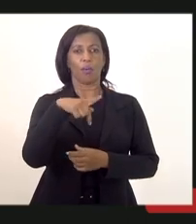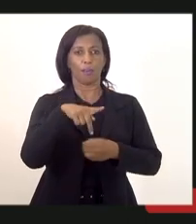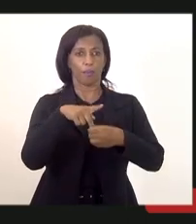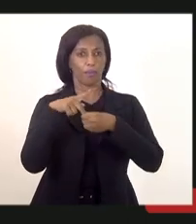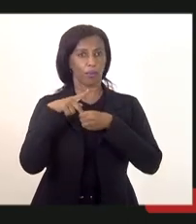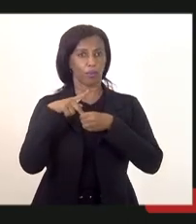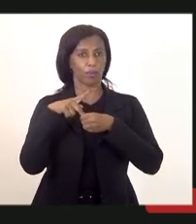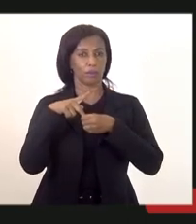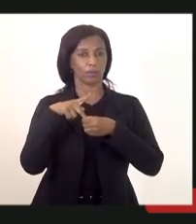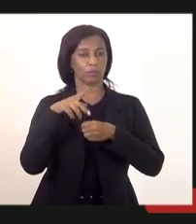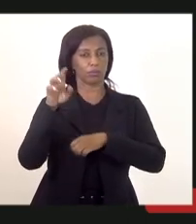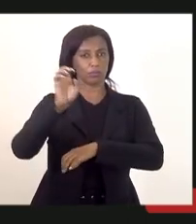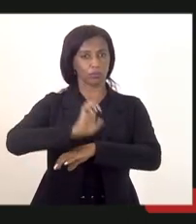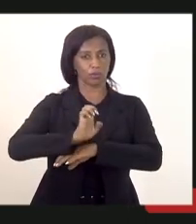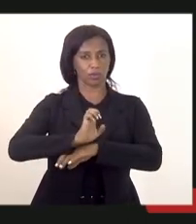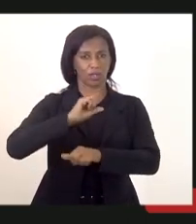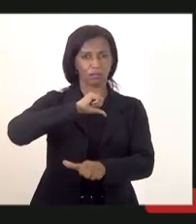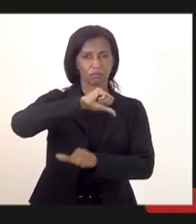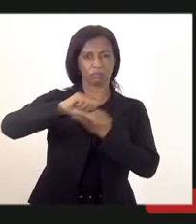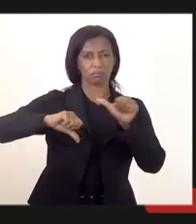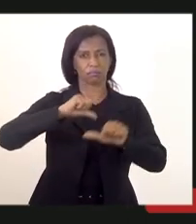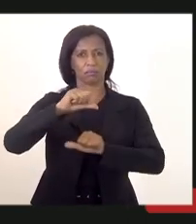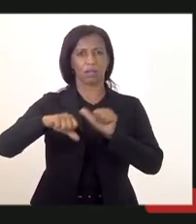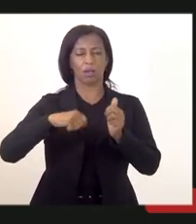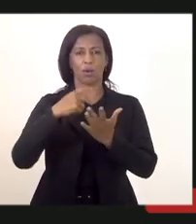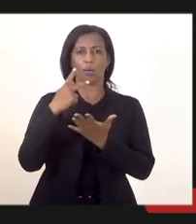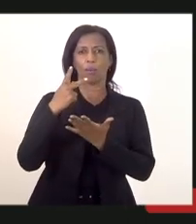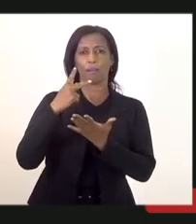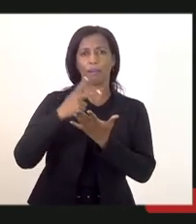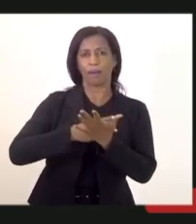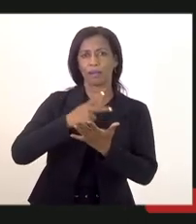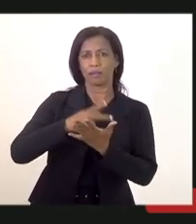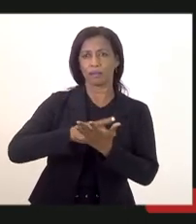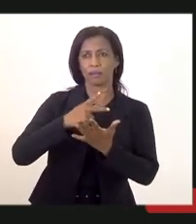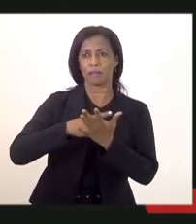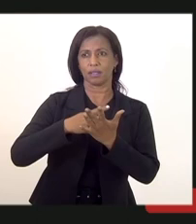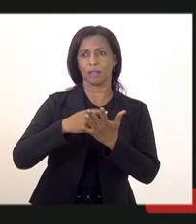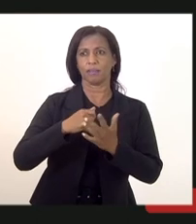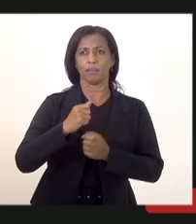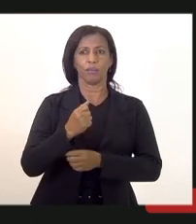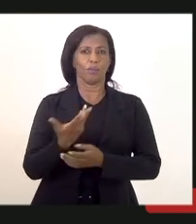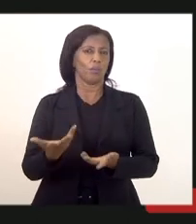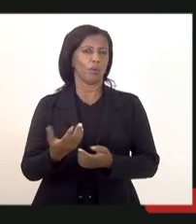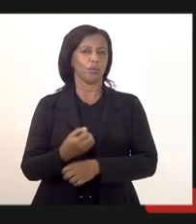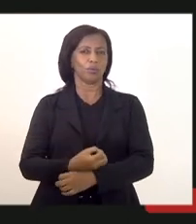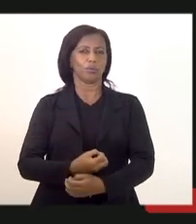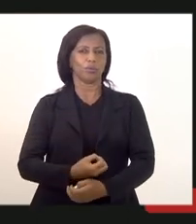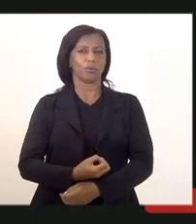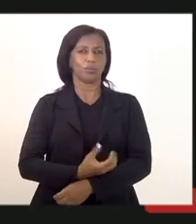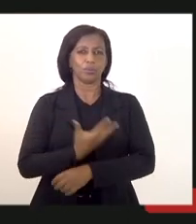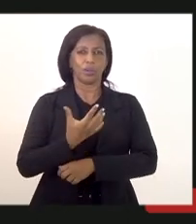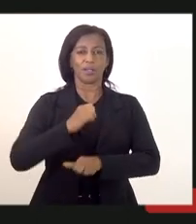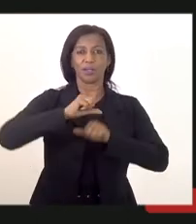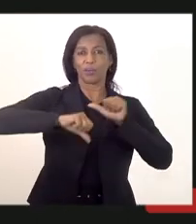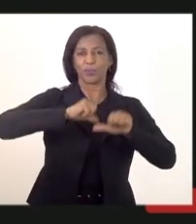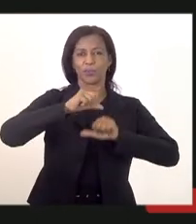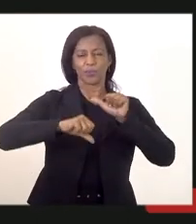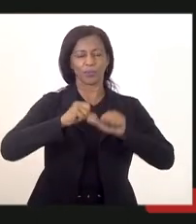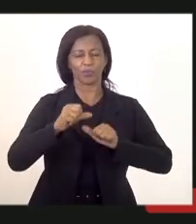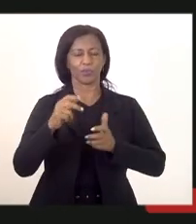por essa mudança foi um parecer muito emocionante que mudou realmente